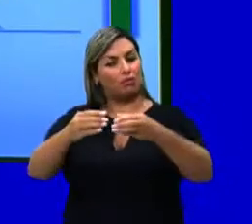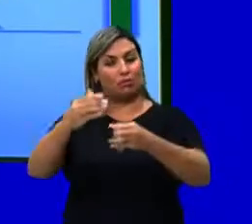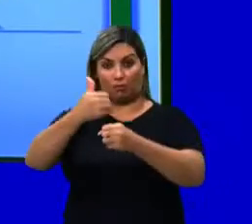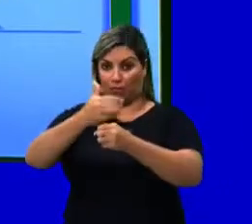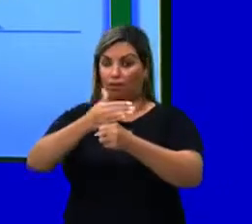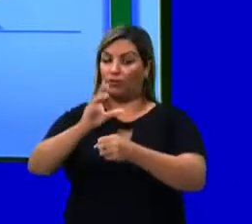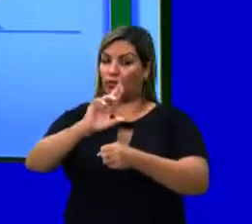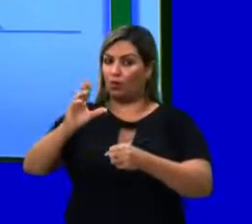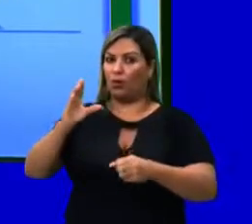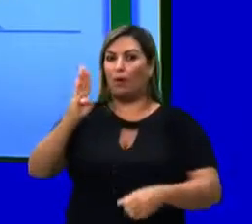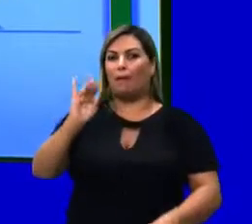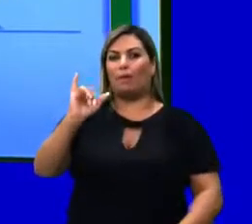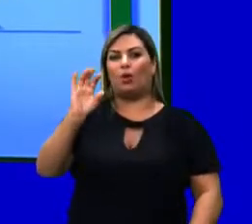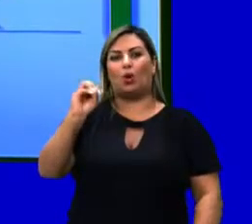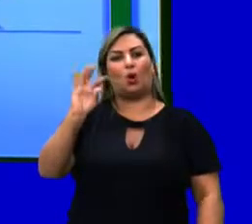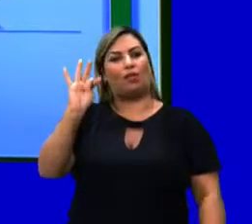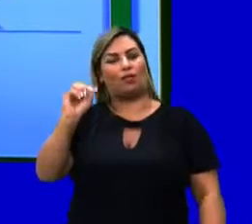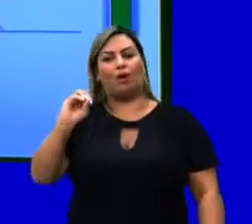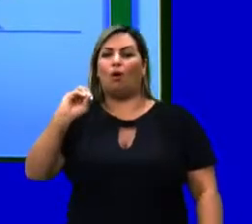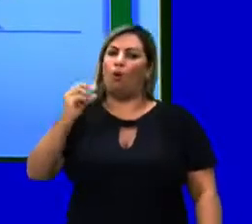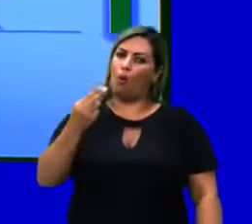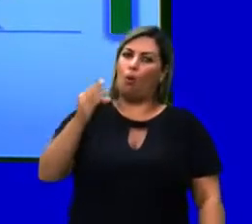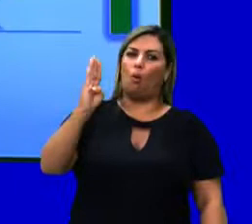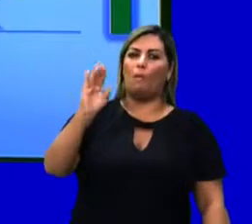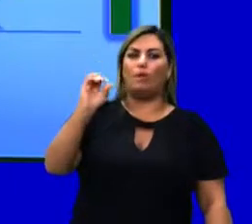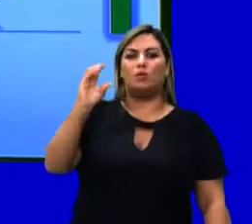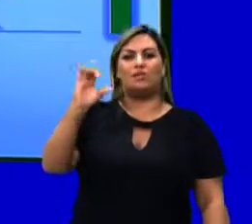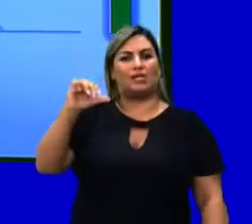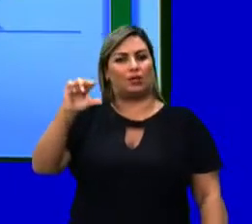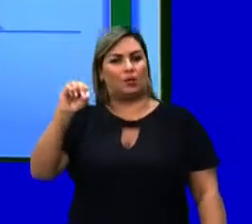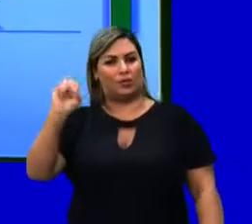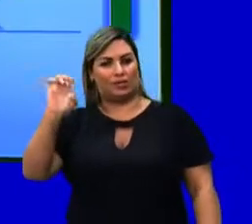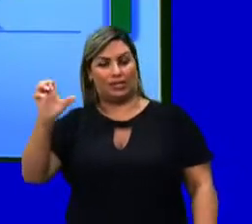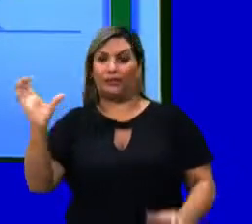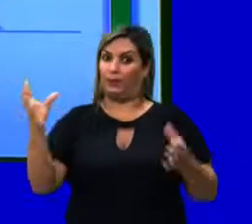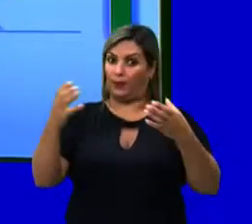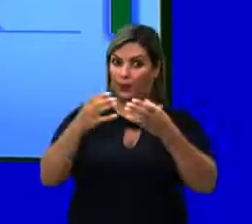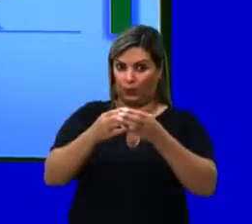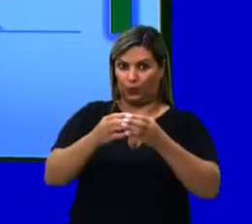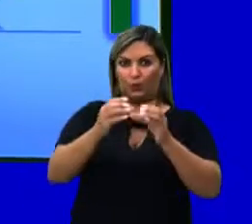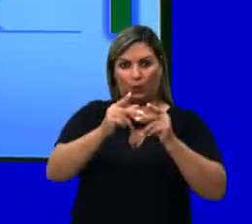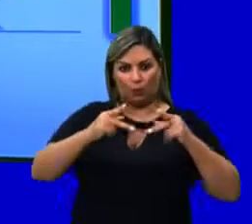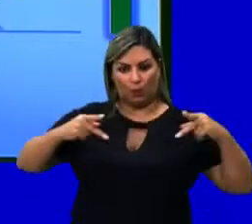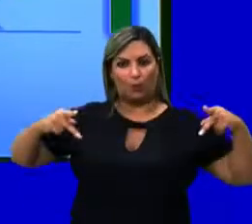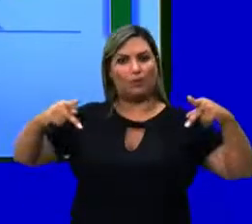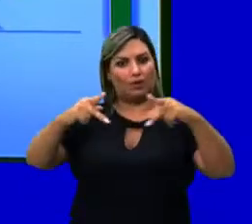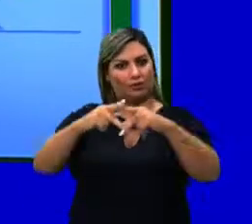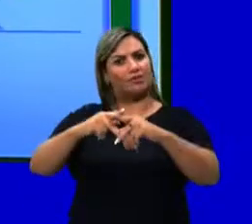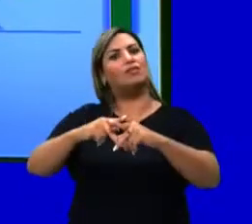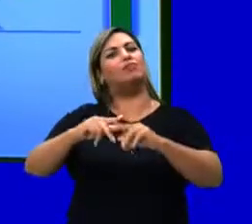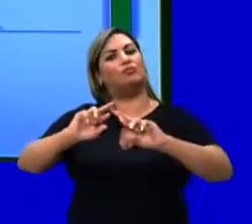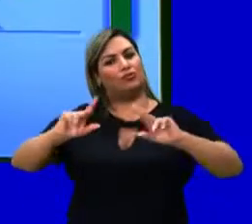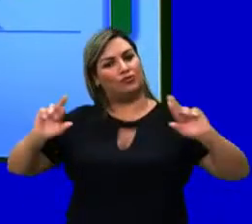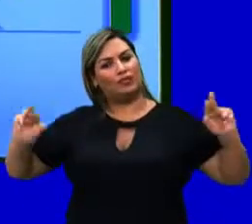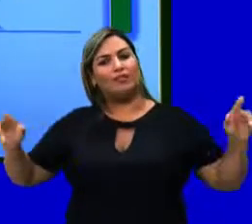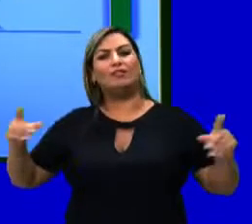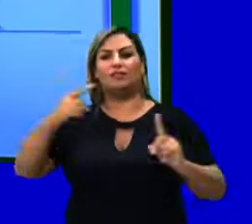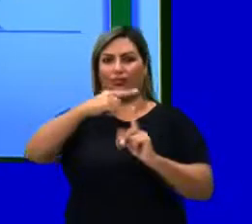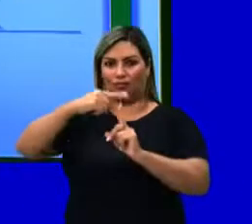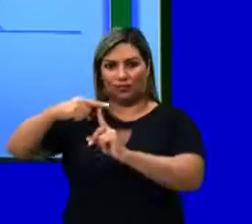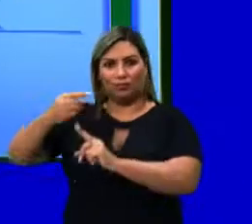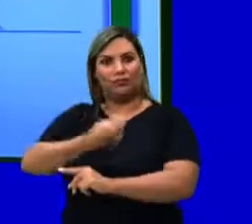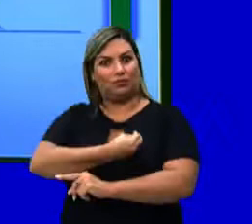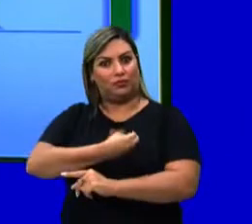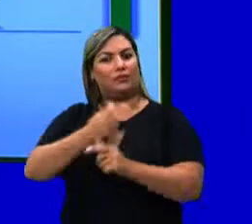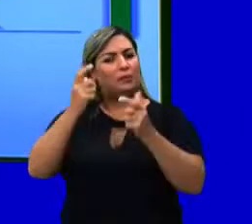ser chamada também de biota ou biocenose, que é o conjunto de populações de diferentes espécies que vivem em uma